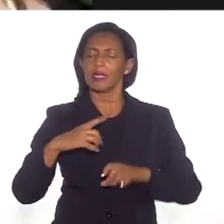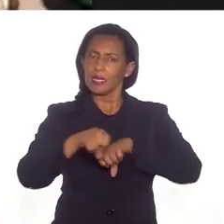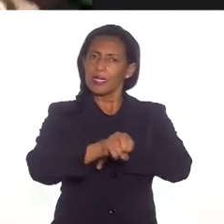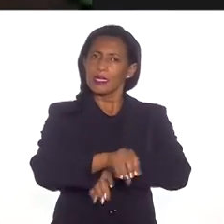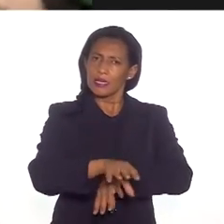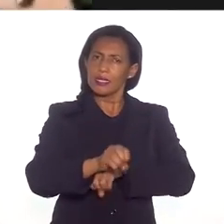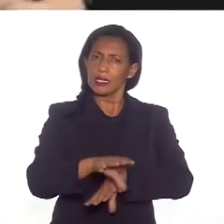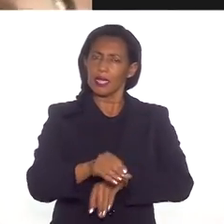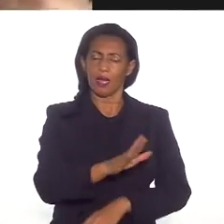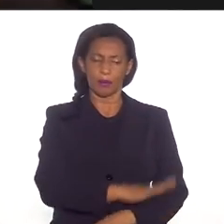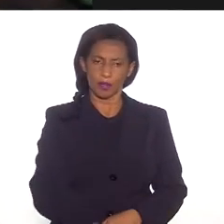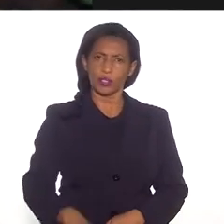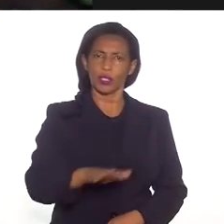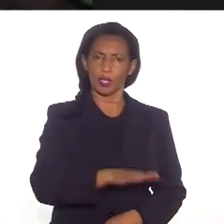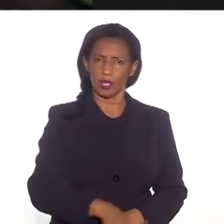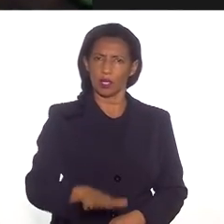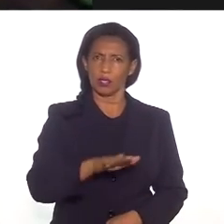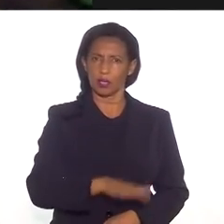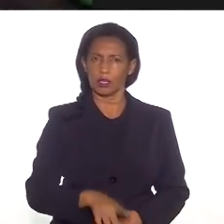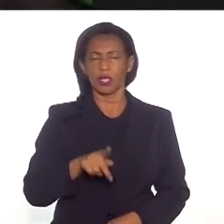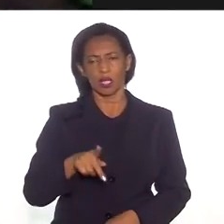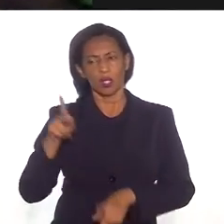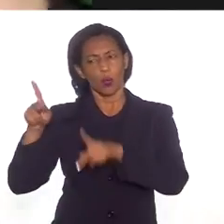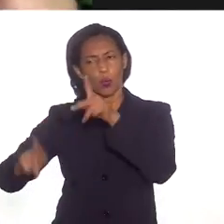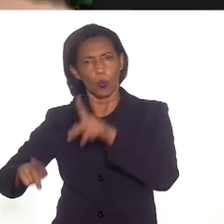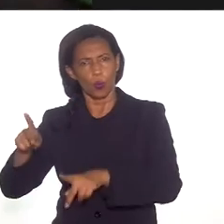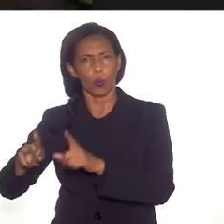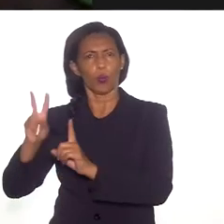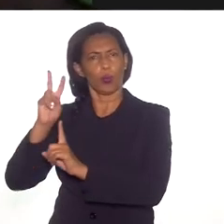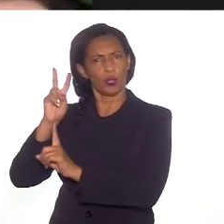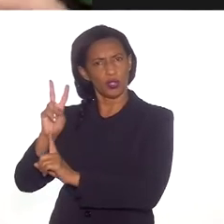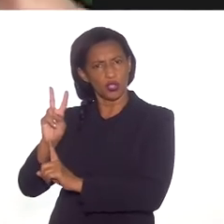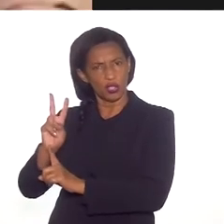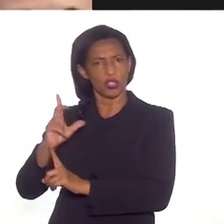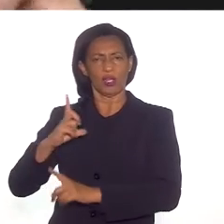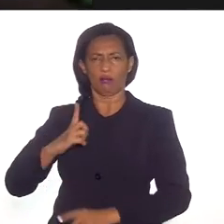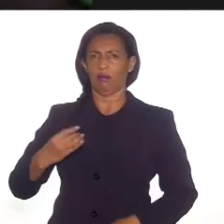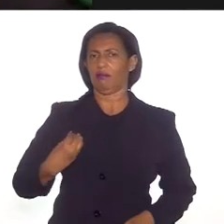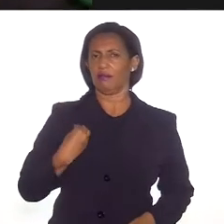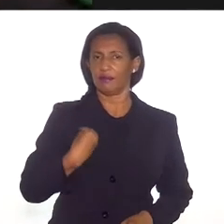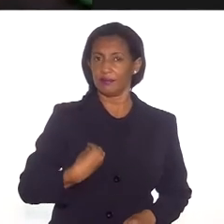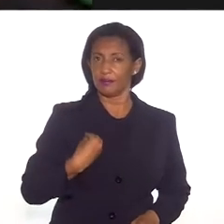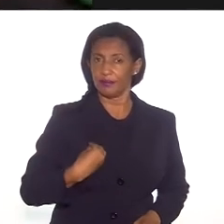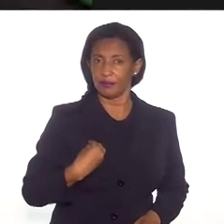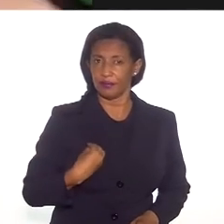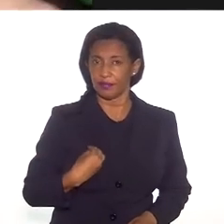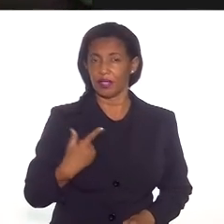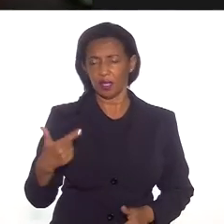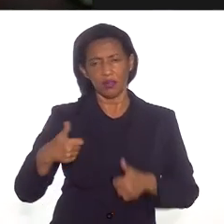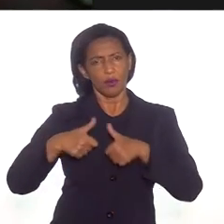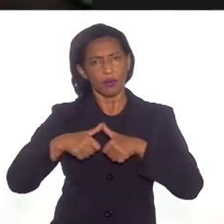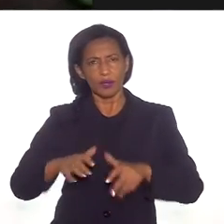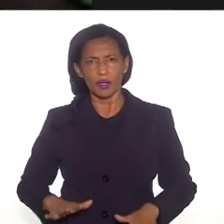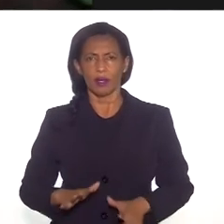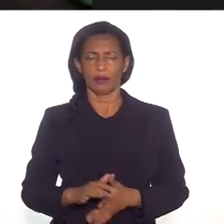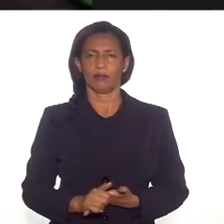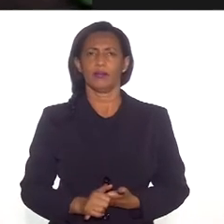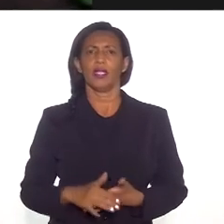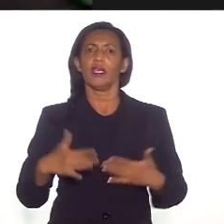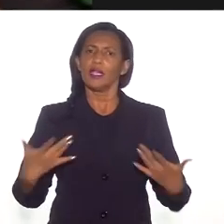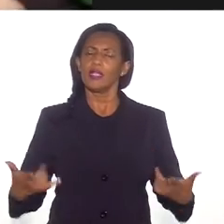ensinar para as suas crianças que as populações indígenas estão aqui e estão para ficar